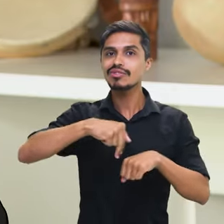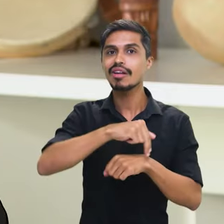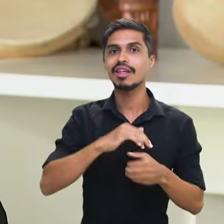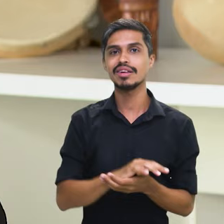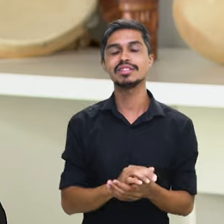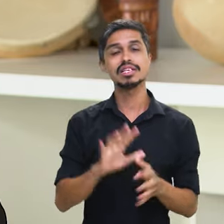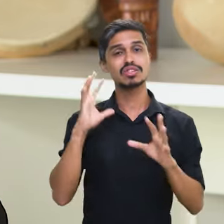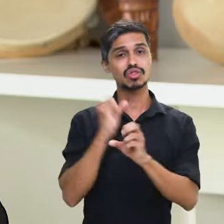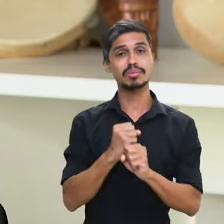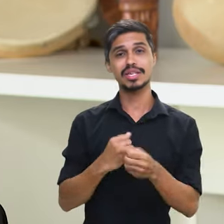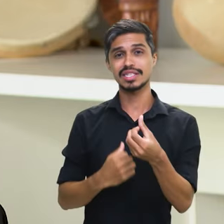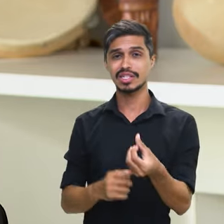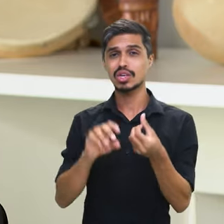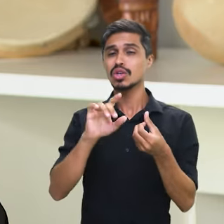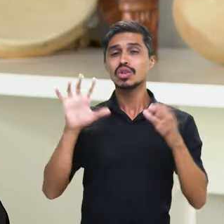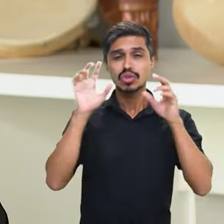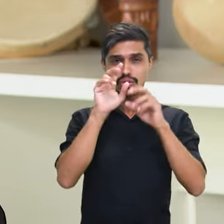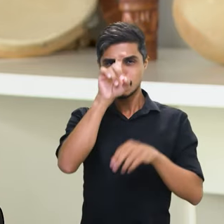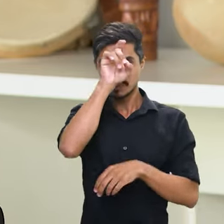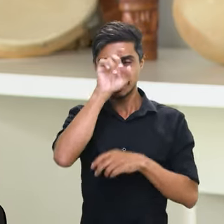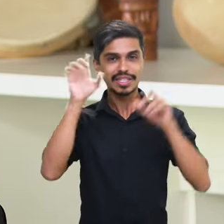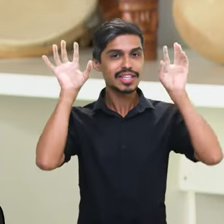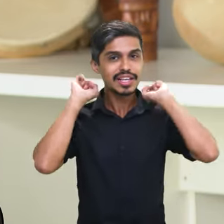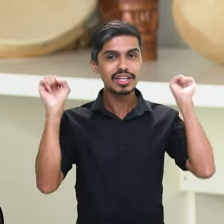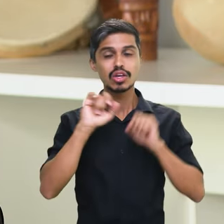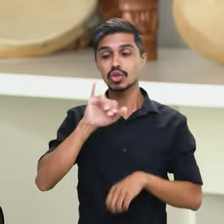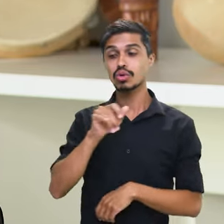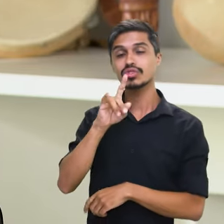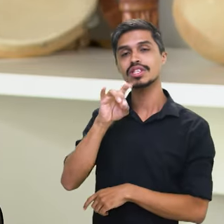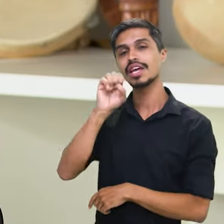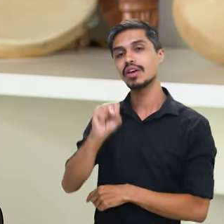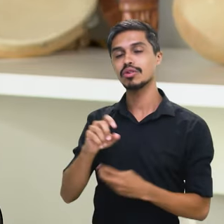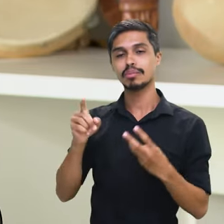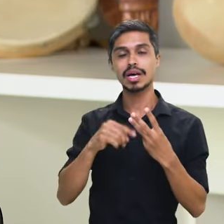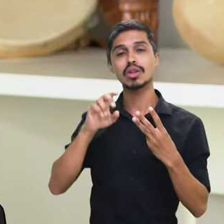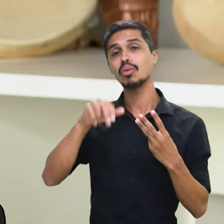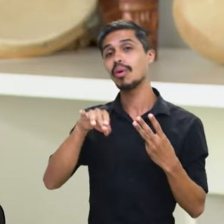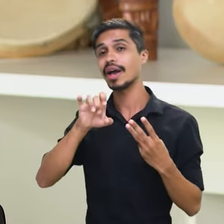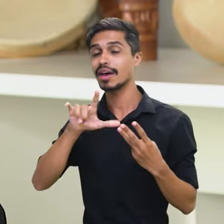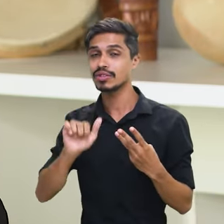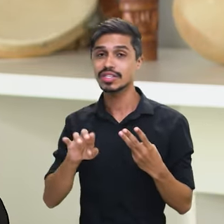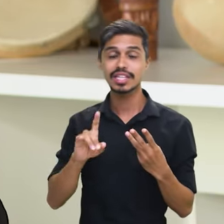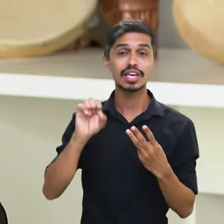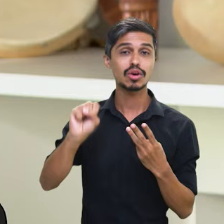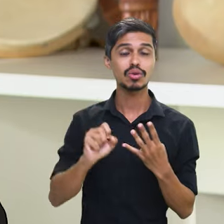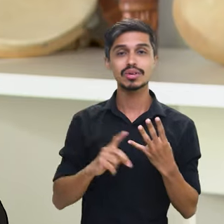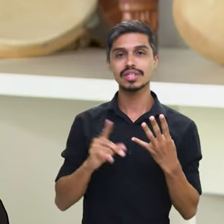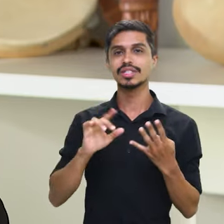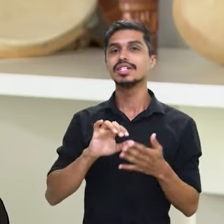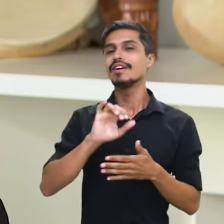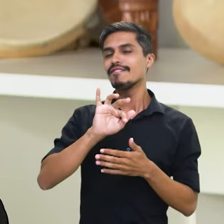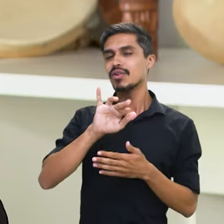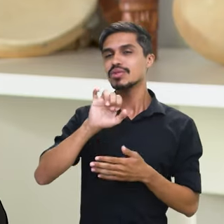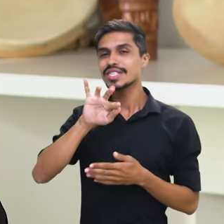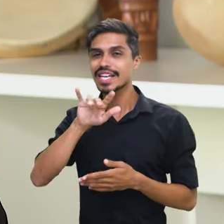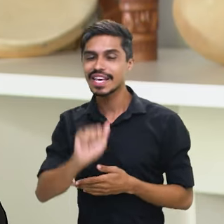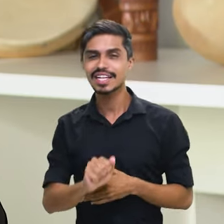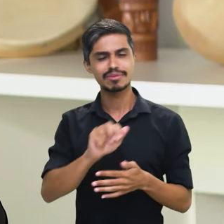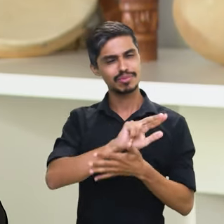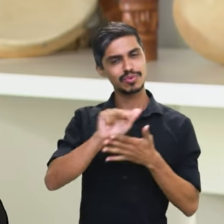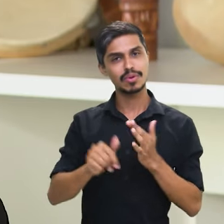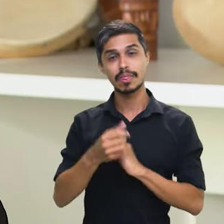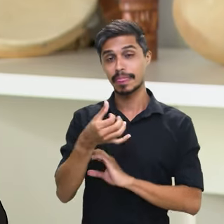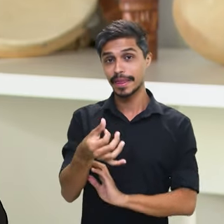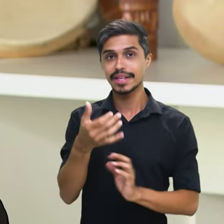heróis nacionais, zumbi, dandara, João de Deus, Lucas Danta, Manuel Faustino, Luiz Gonzaga, das Vistas, que são os personagens da